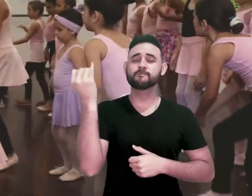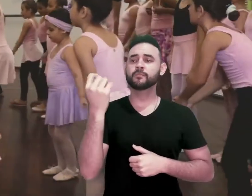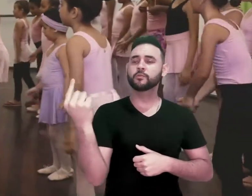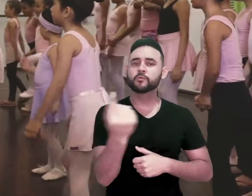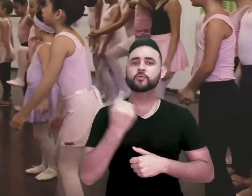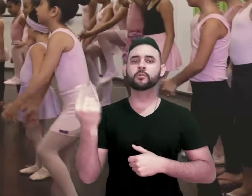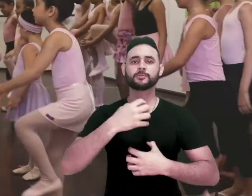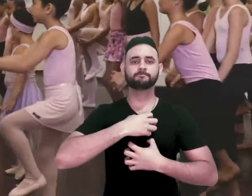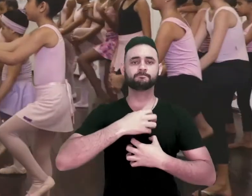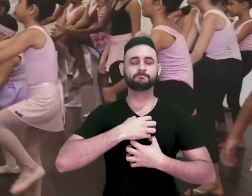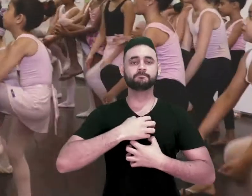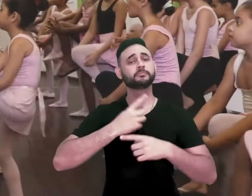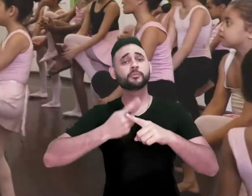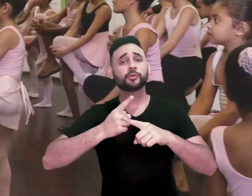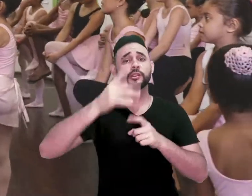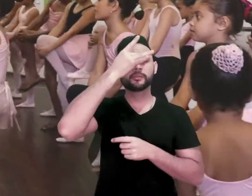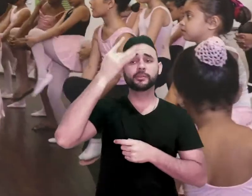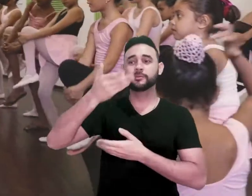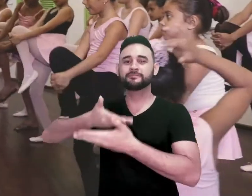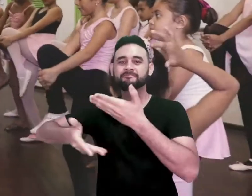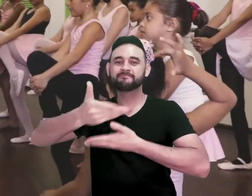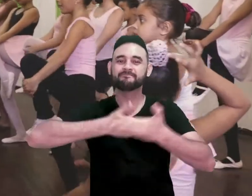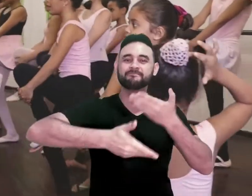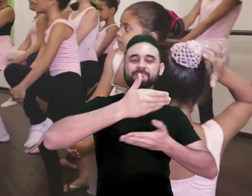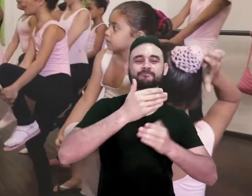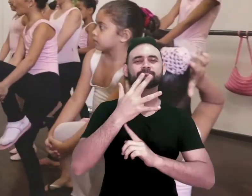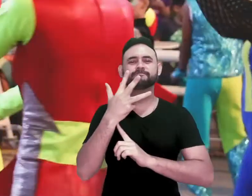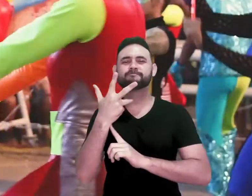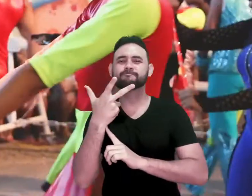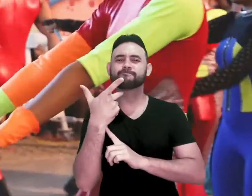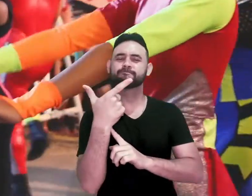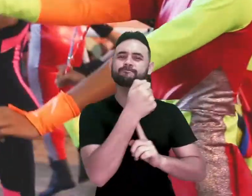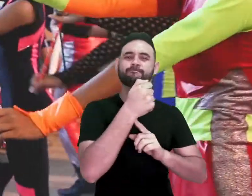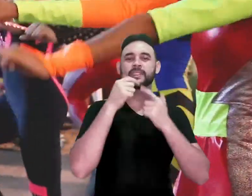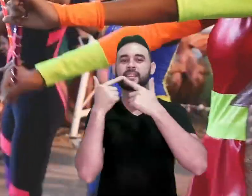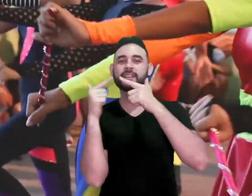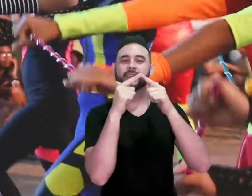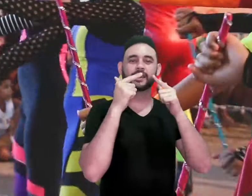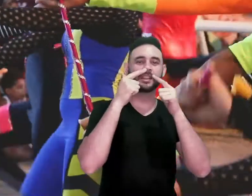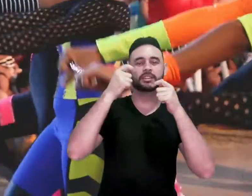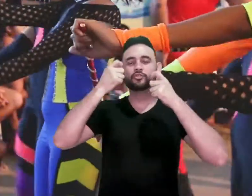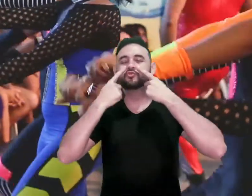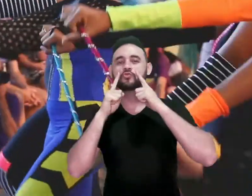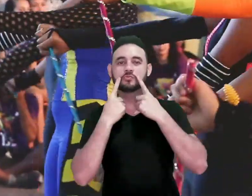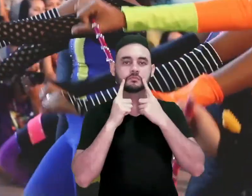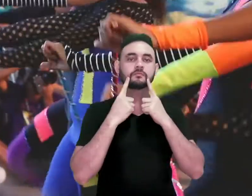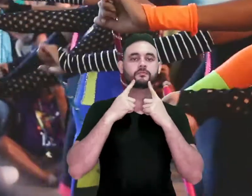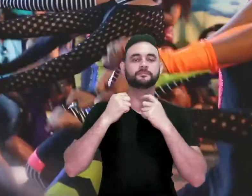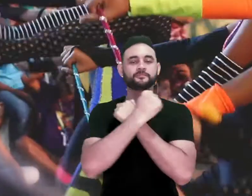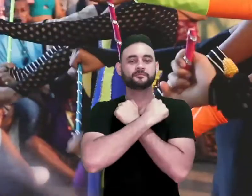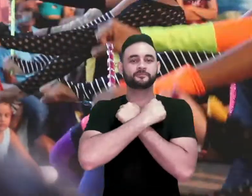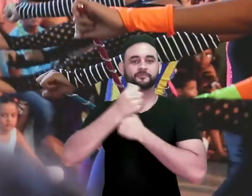grande para nós, porque é um lugar onde a galera se junta para fazer arte, para rir, para chorar, para se abraçar, sabe?